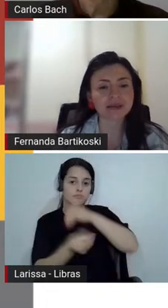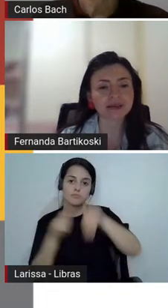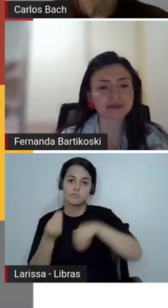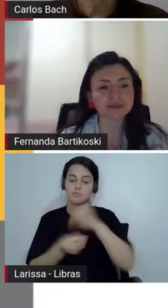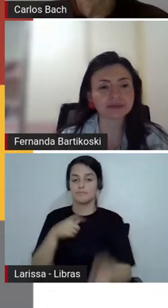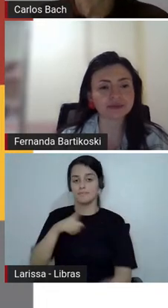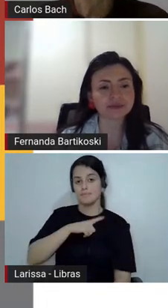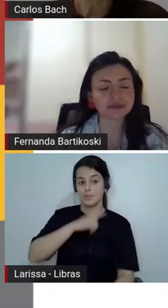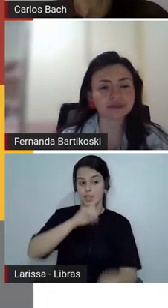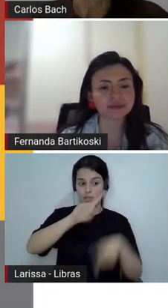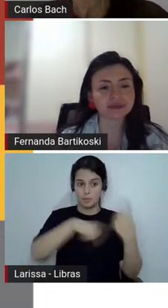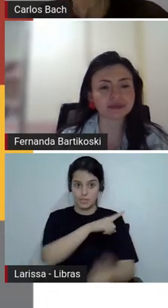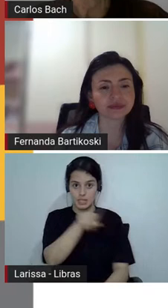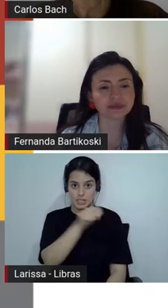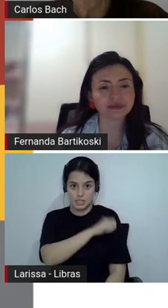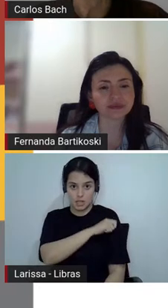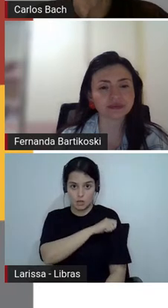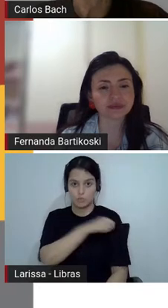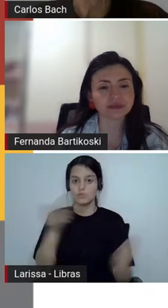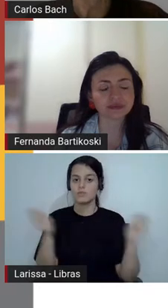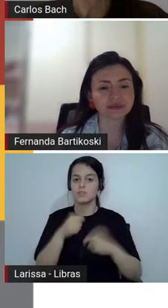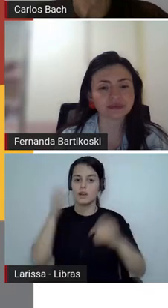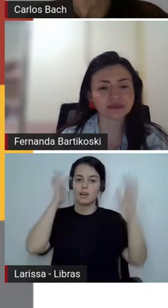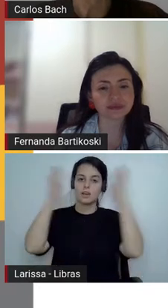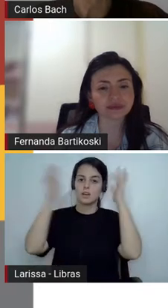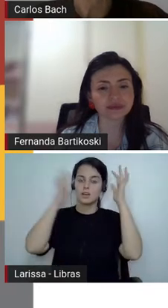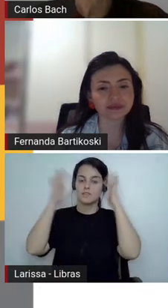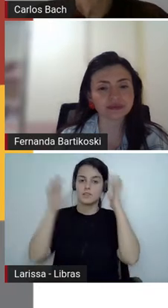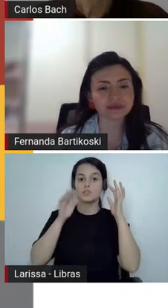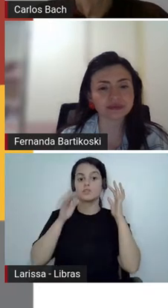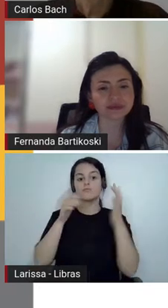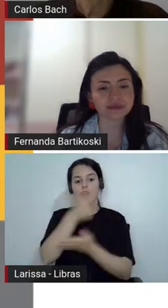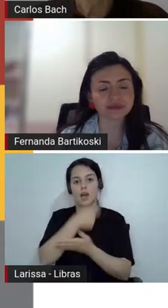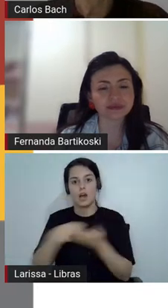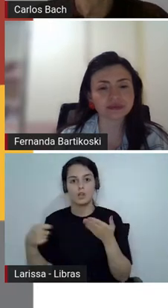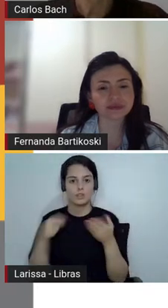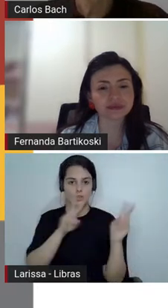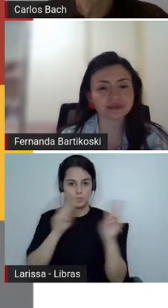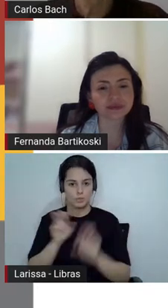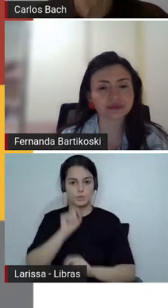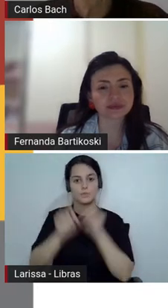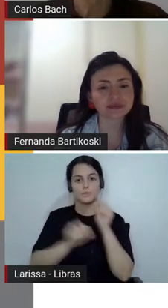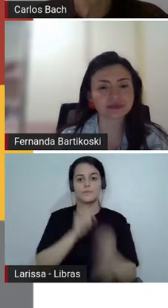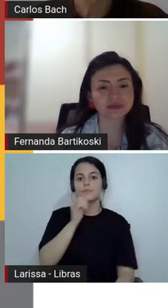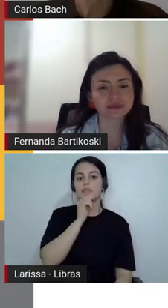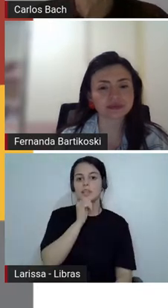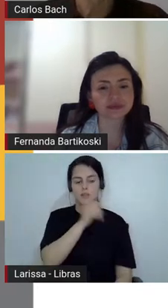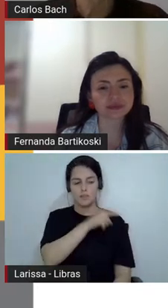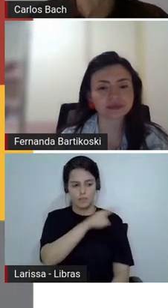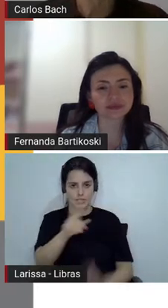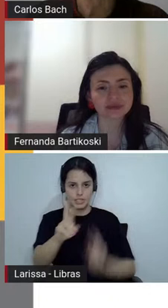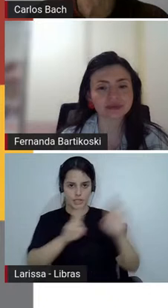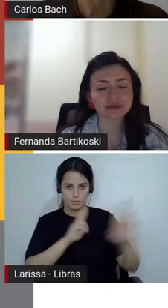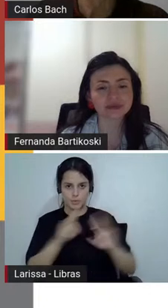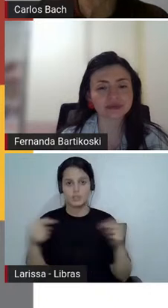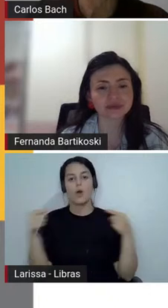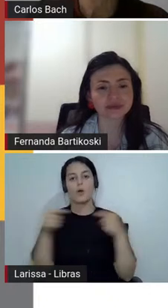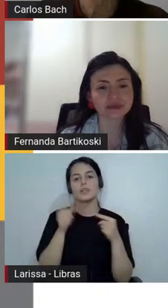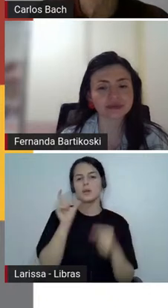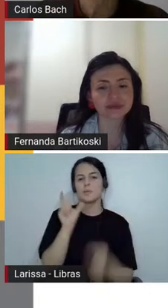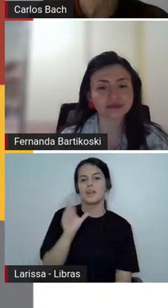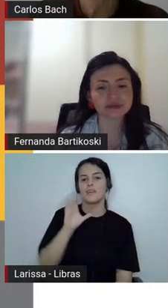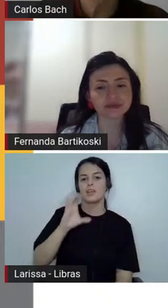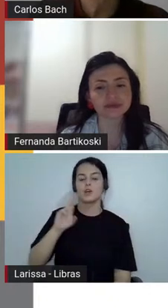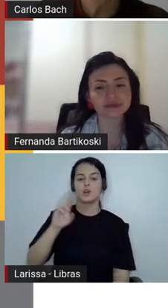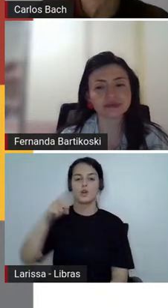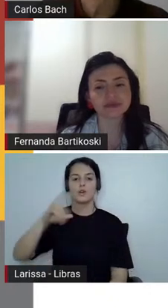né e anotem sobre as seguintes questões né as respostas que você deu sobre a palavra crônico e